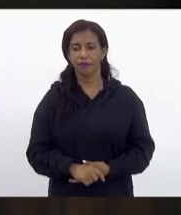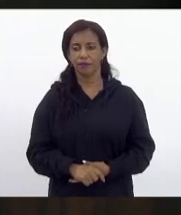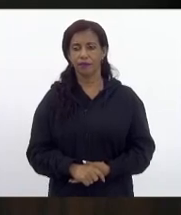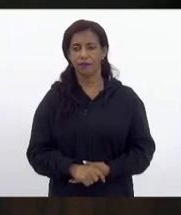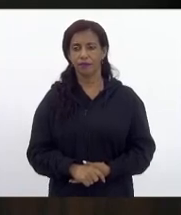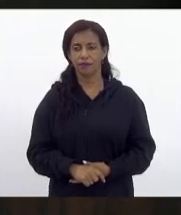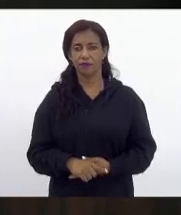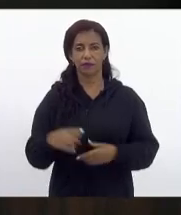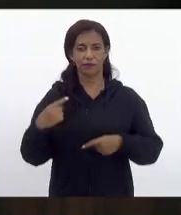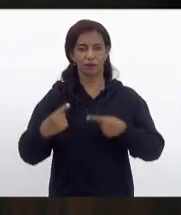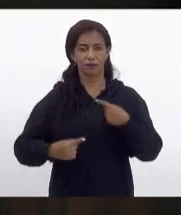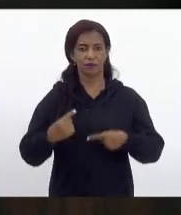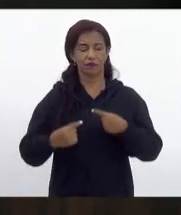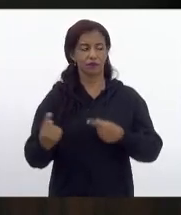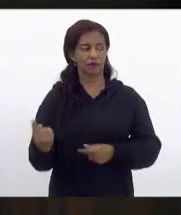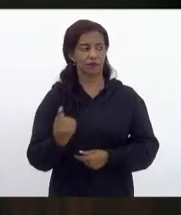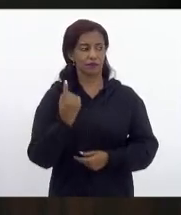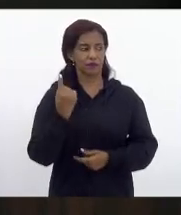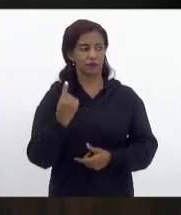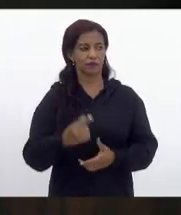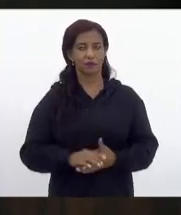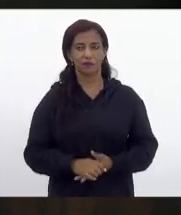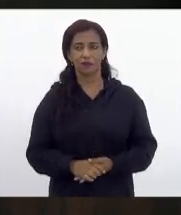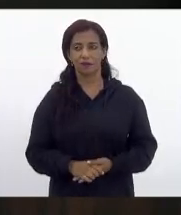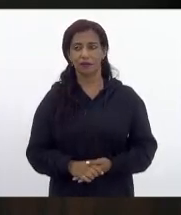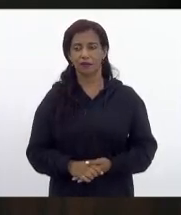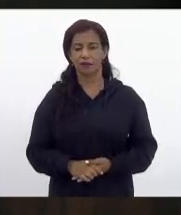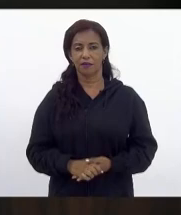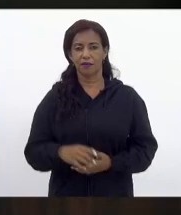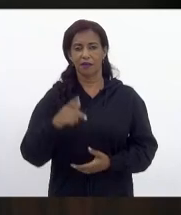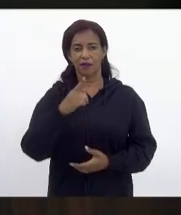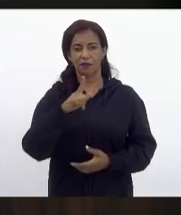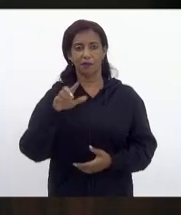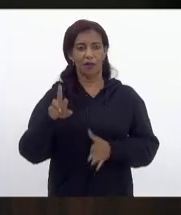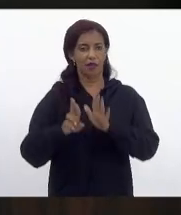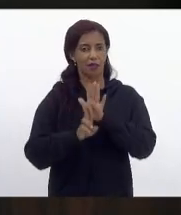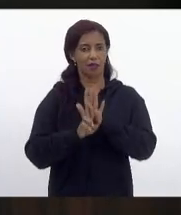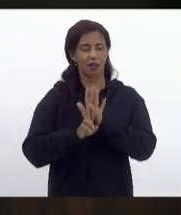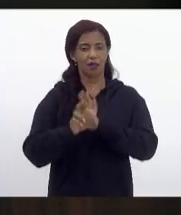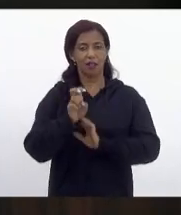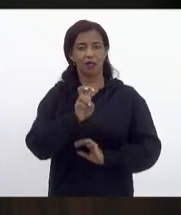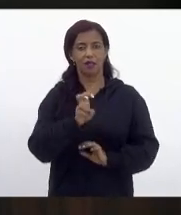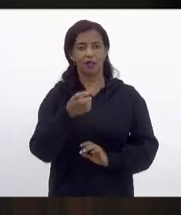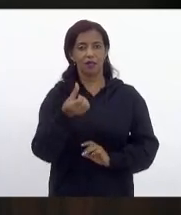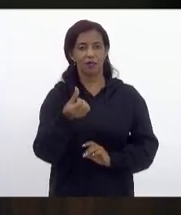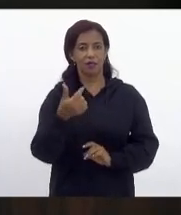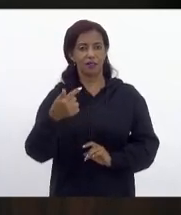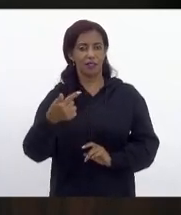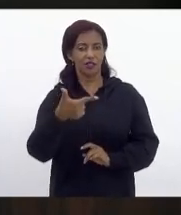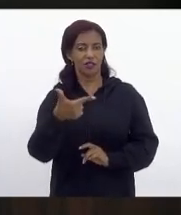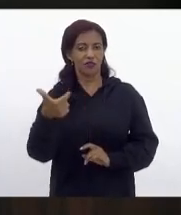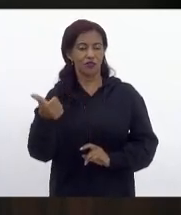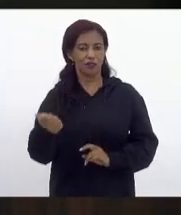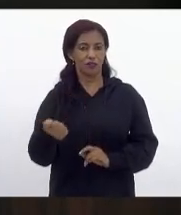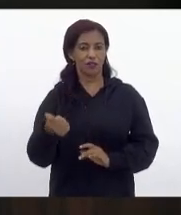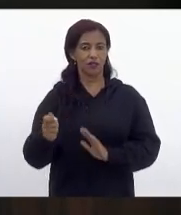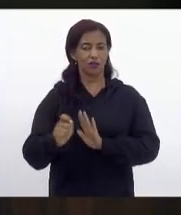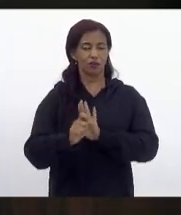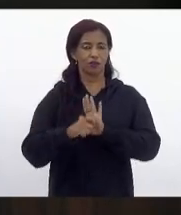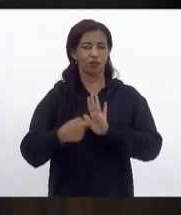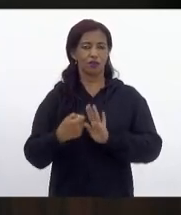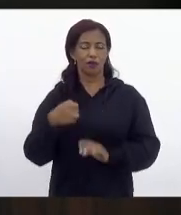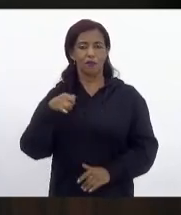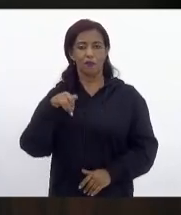Em discussão única, projeto de resolução número 567-21, de autoria,